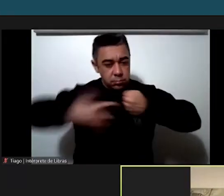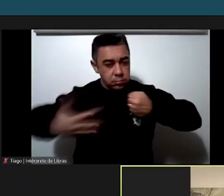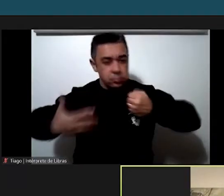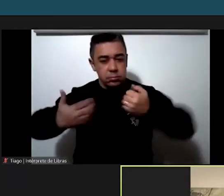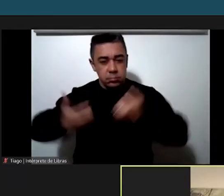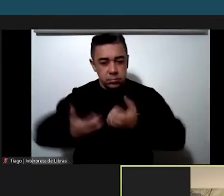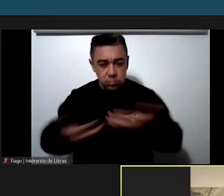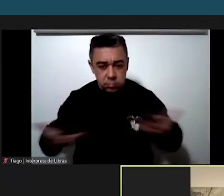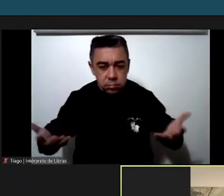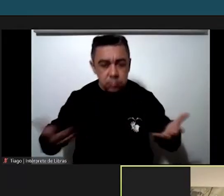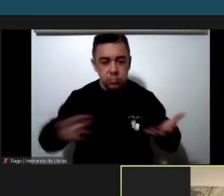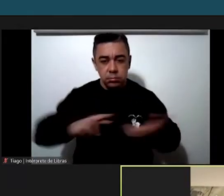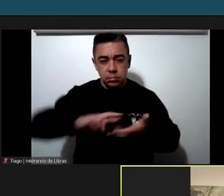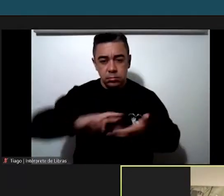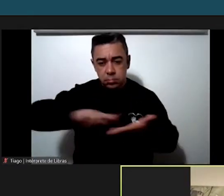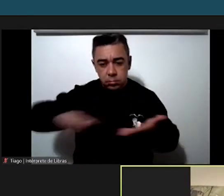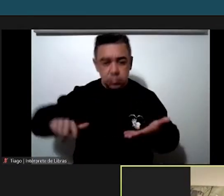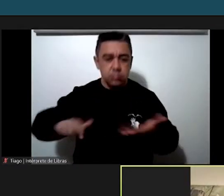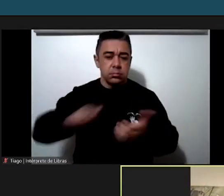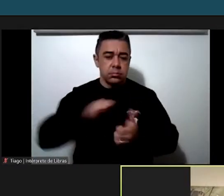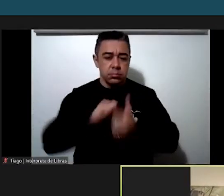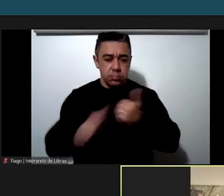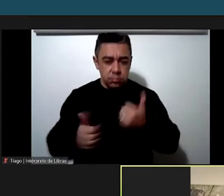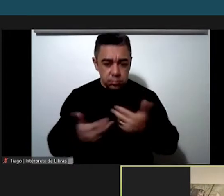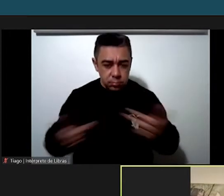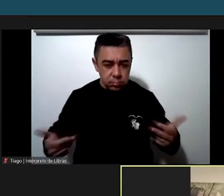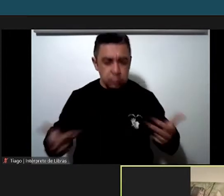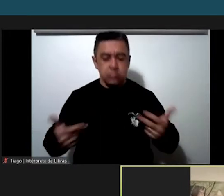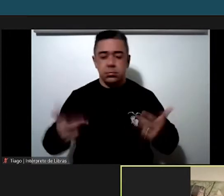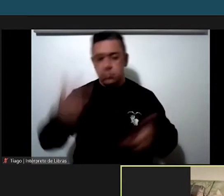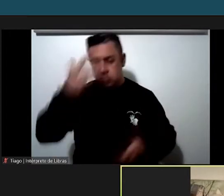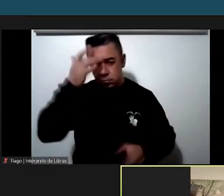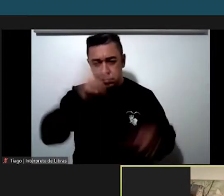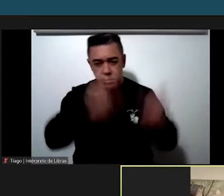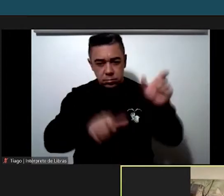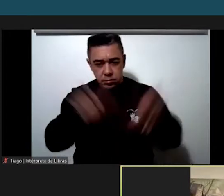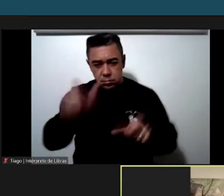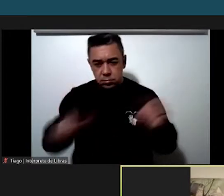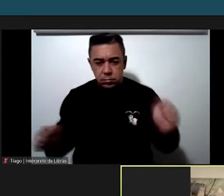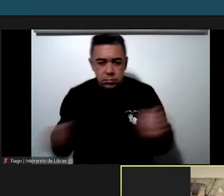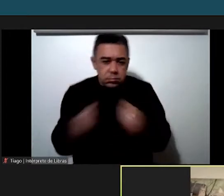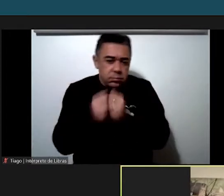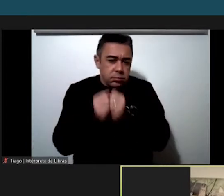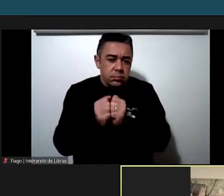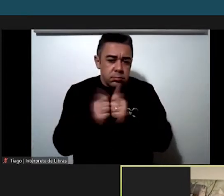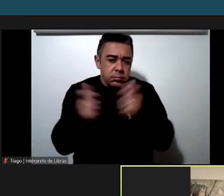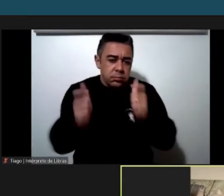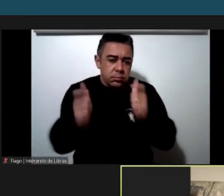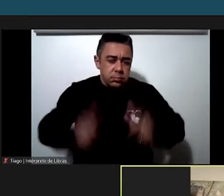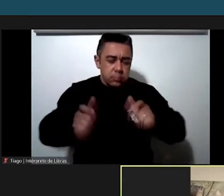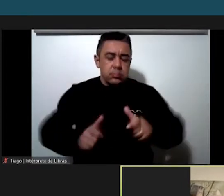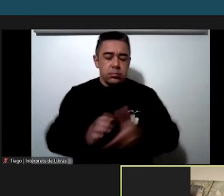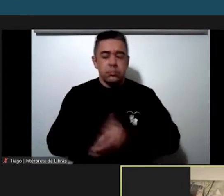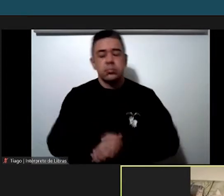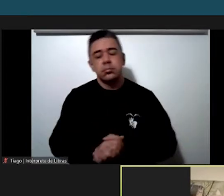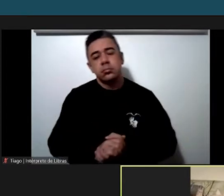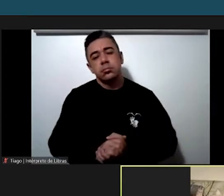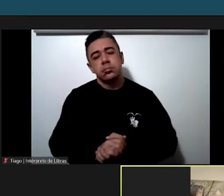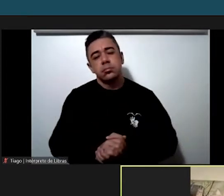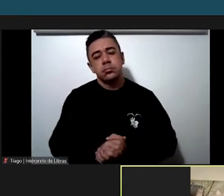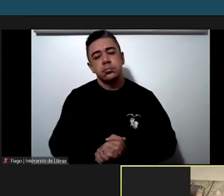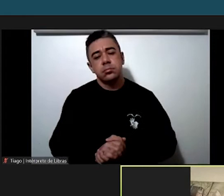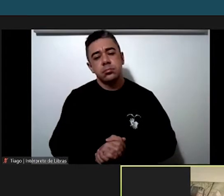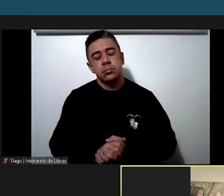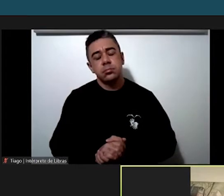diversidade de esportes, de pessoas, todas juntas, no mesmo local, no mesmo ambiente, isso